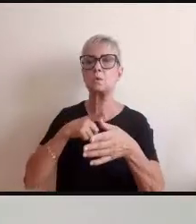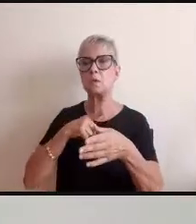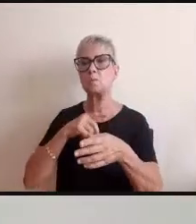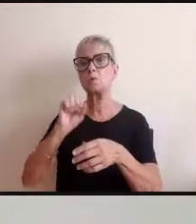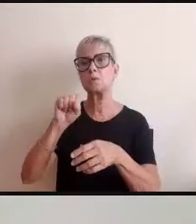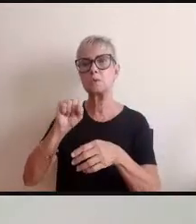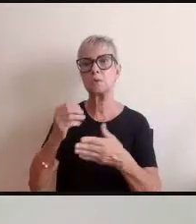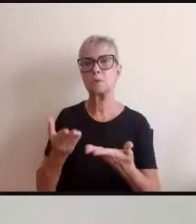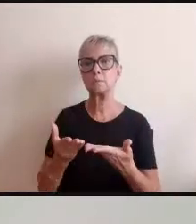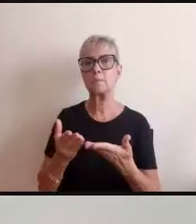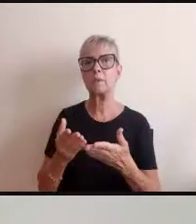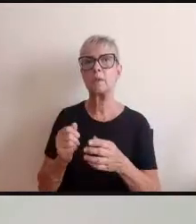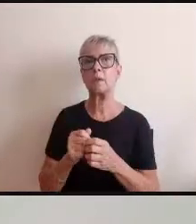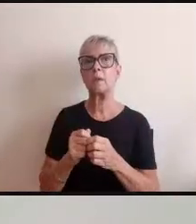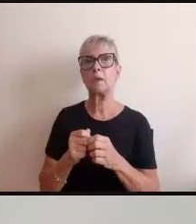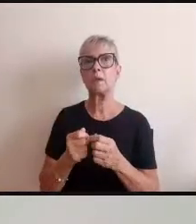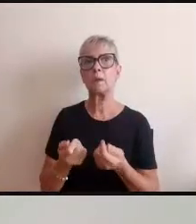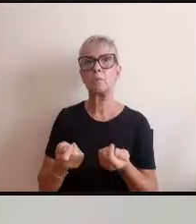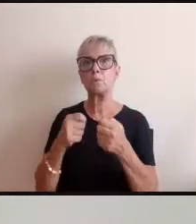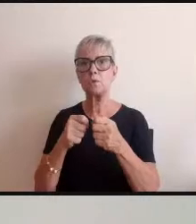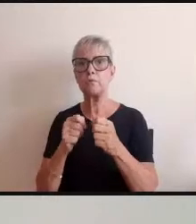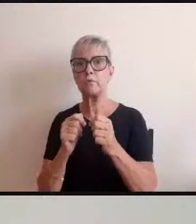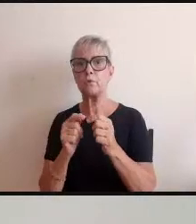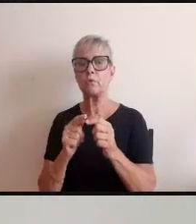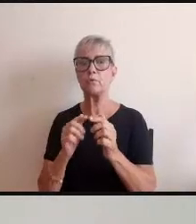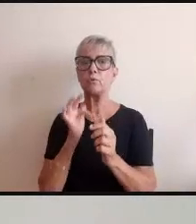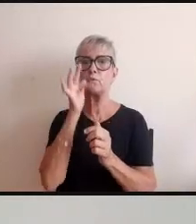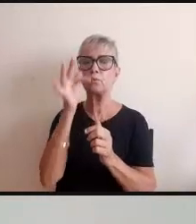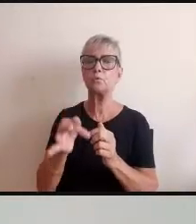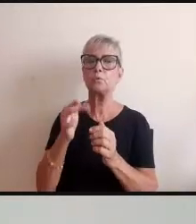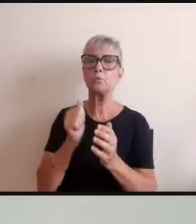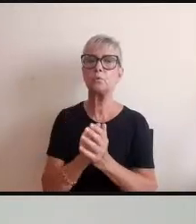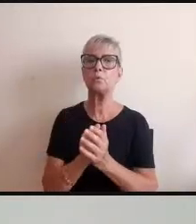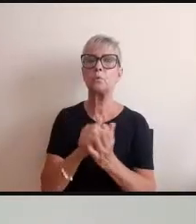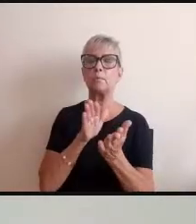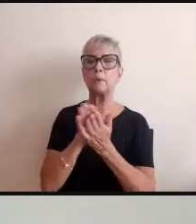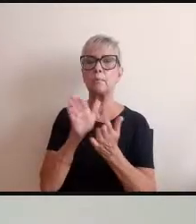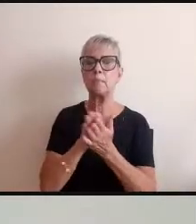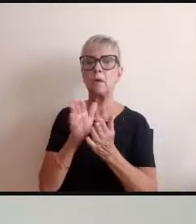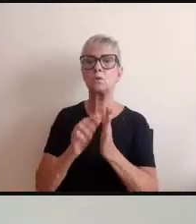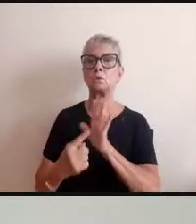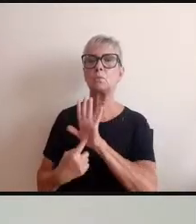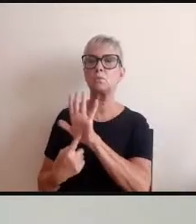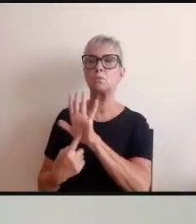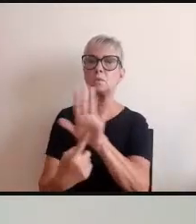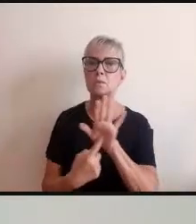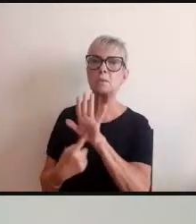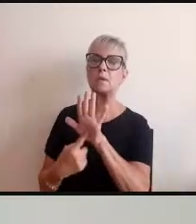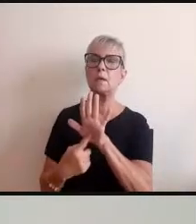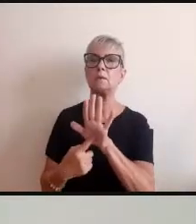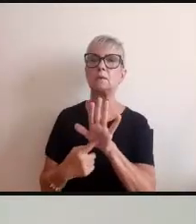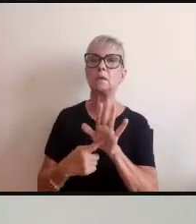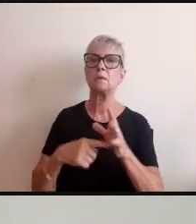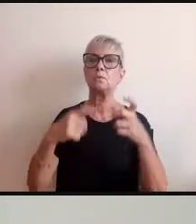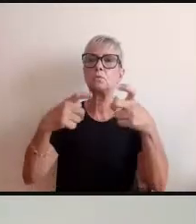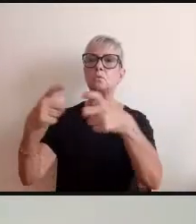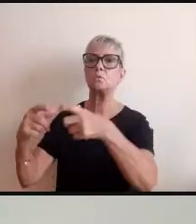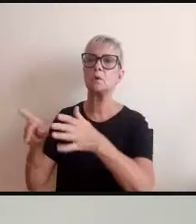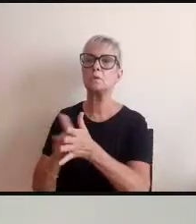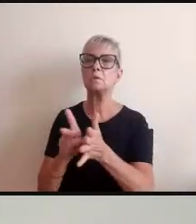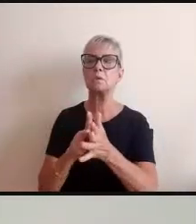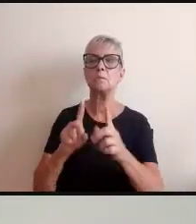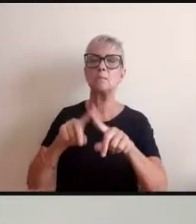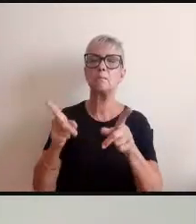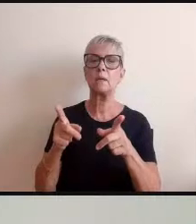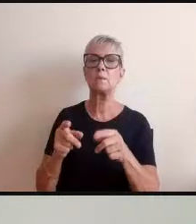para que isso depois se transforme em uma imagem a ser publicada a ser postada nas galerias mas que essa relação ela tenha